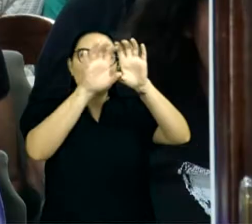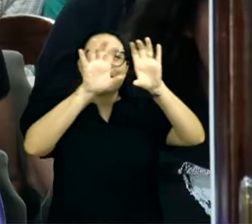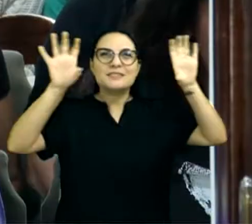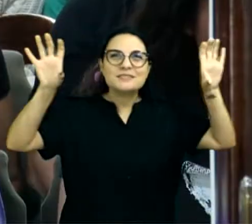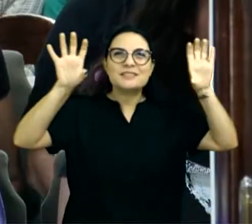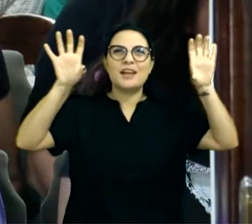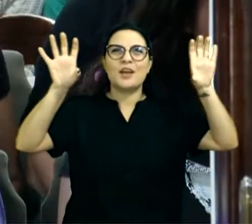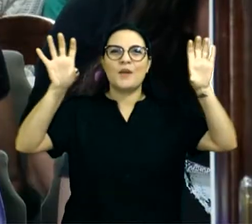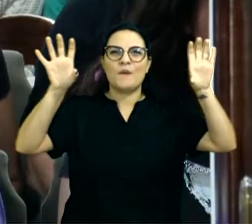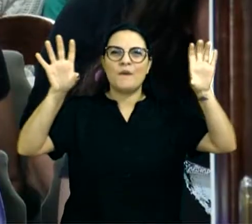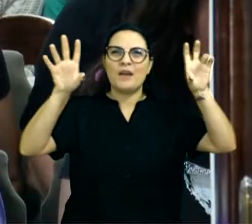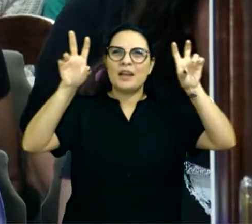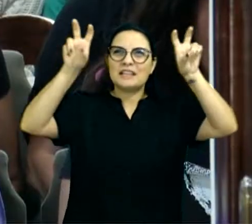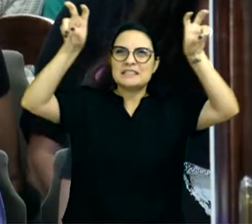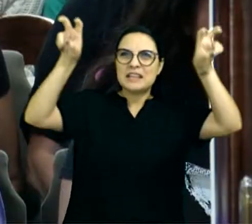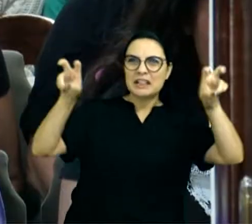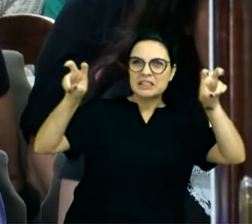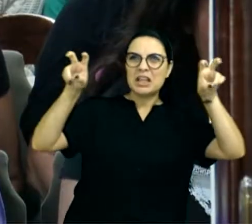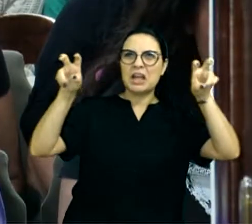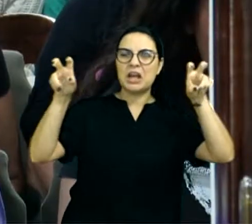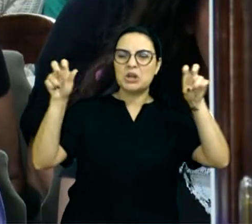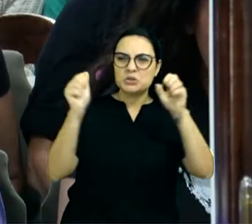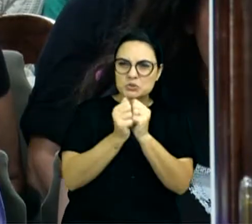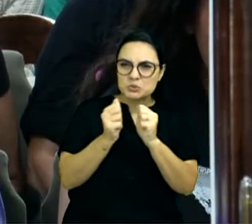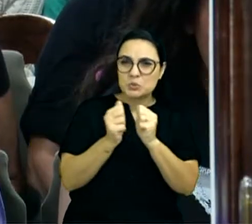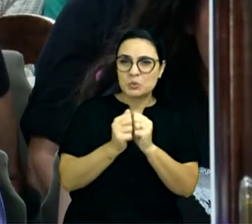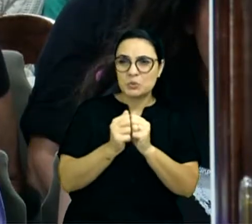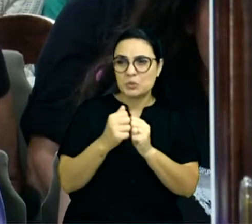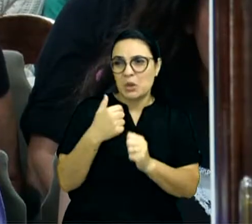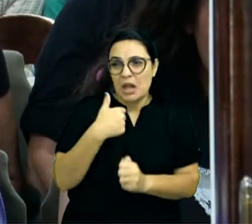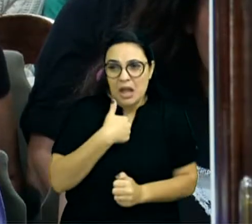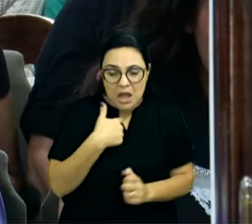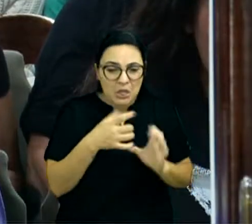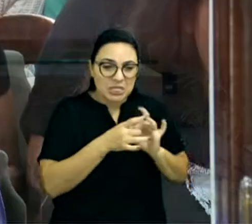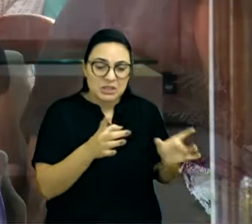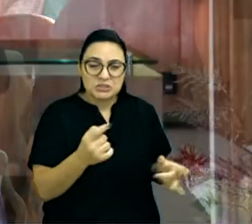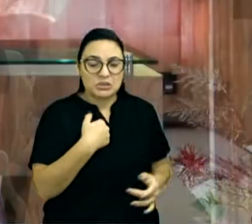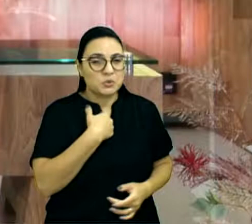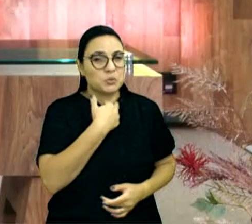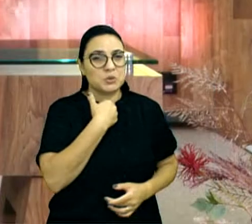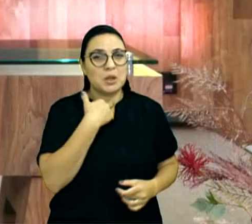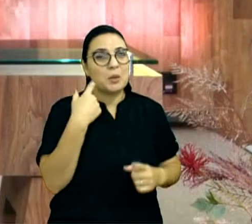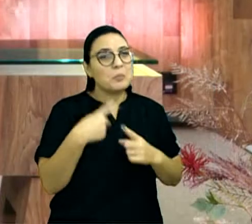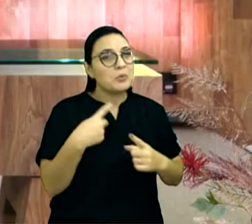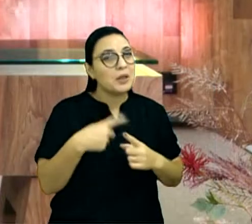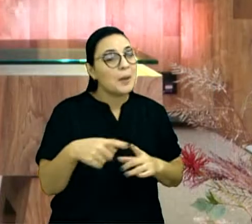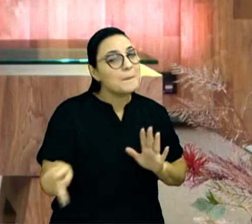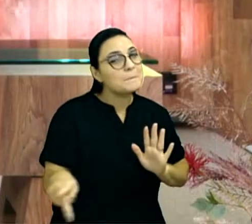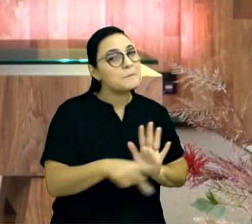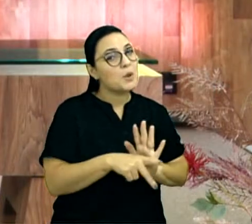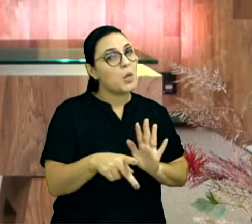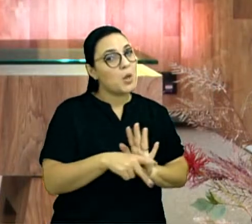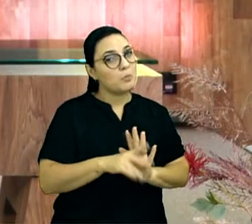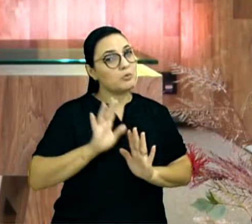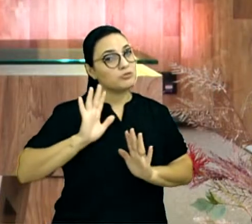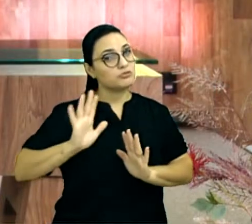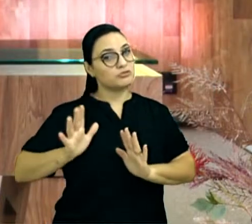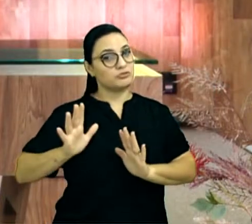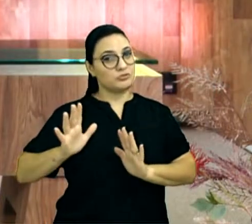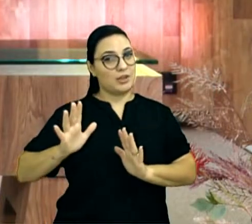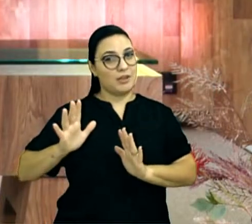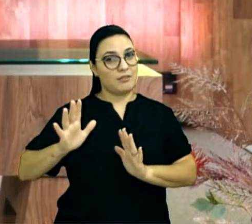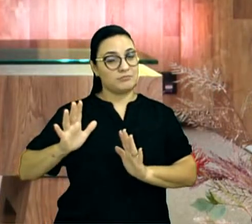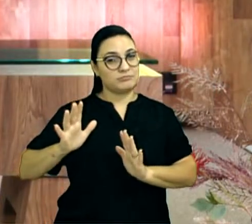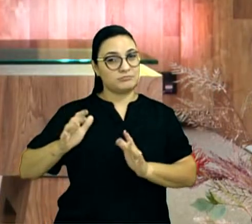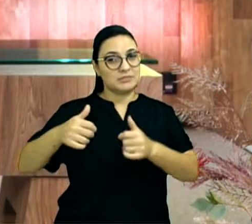direita ou à minha esquerda, não me compete concedê-lo, porque é para aqueles a quem está preparado.